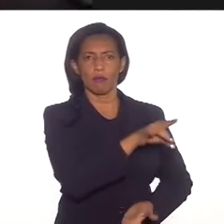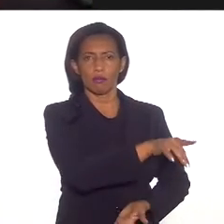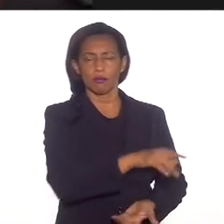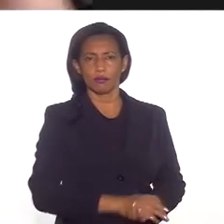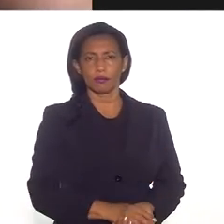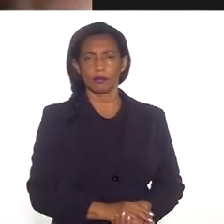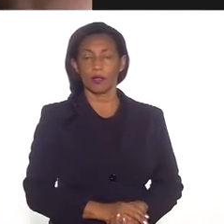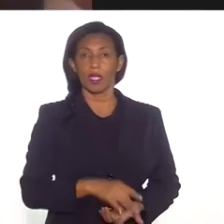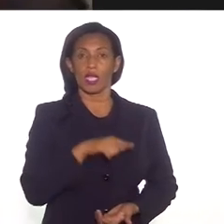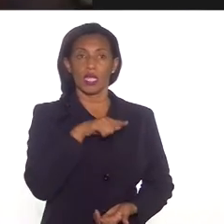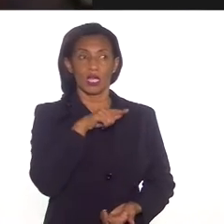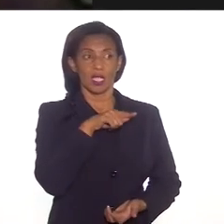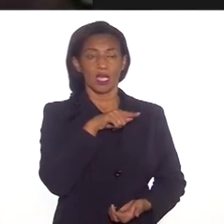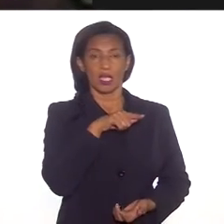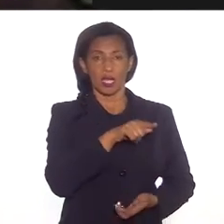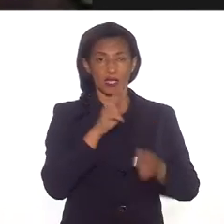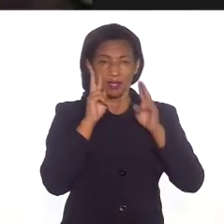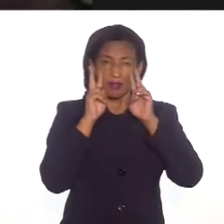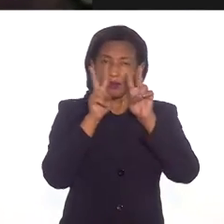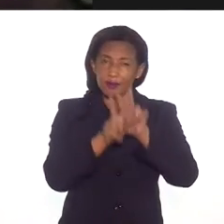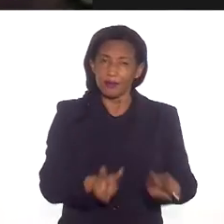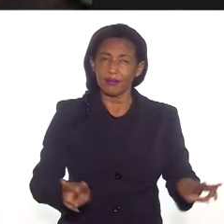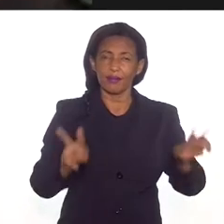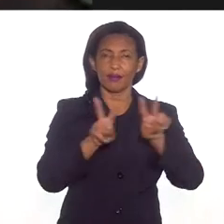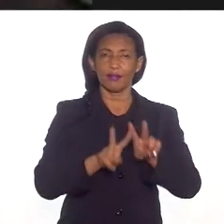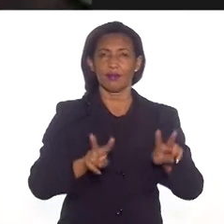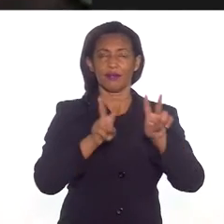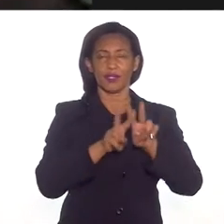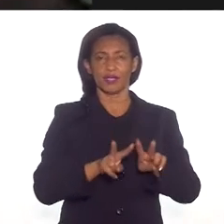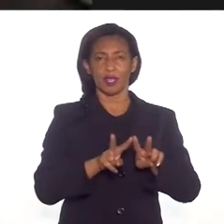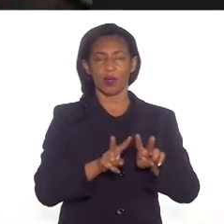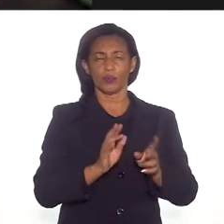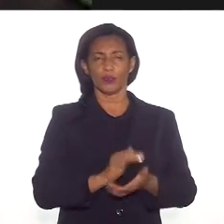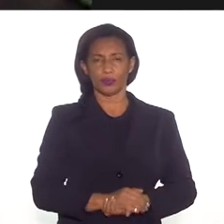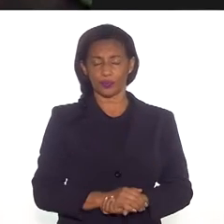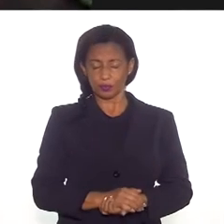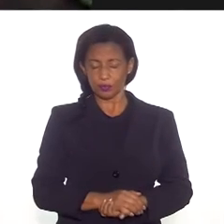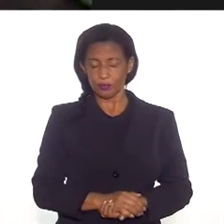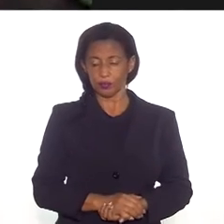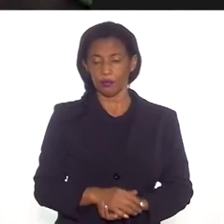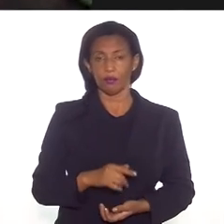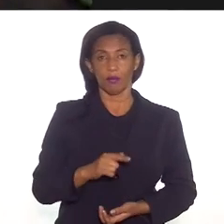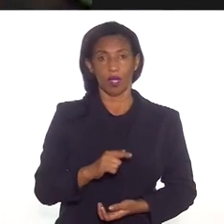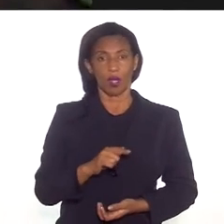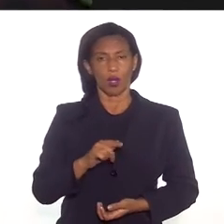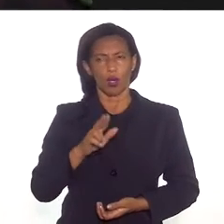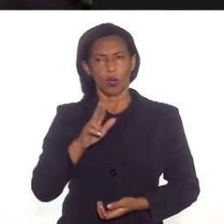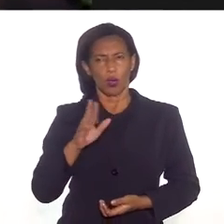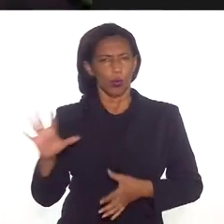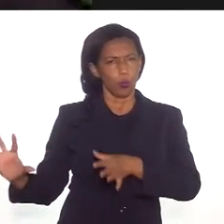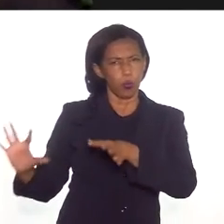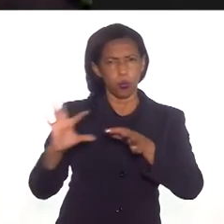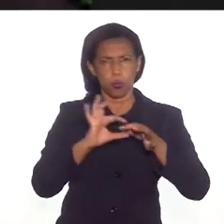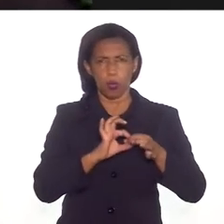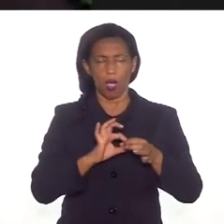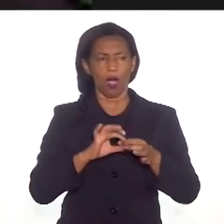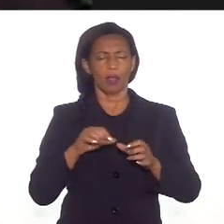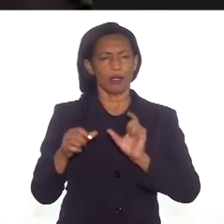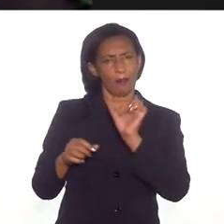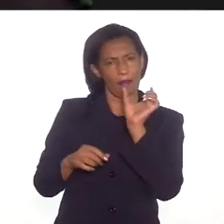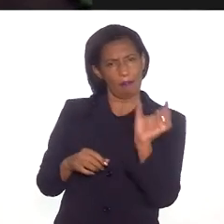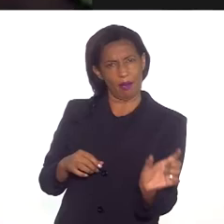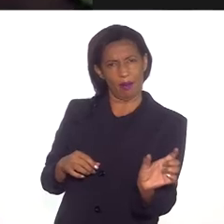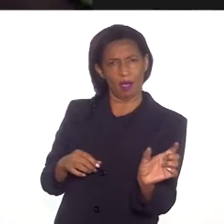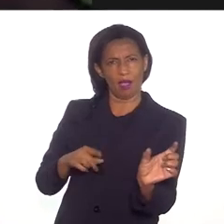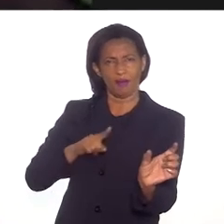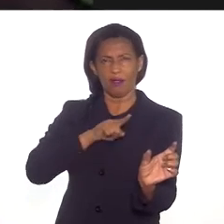E esse índio, ou essa visão unificada dessa